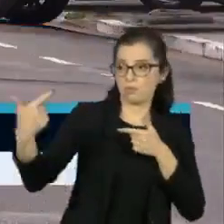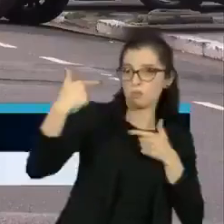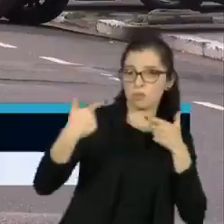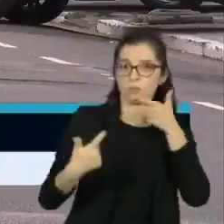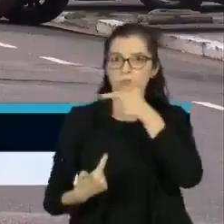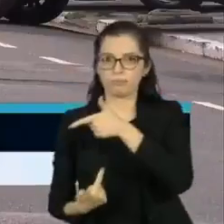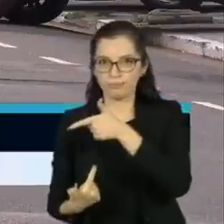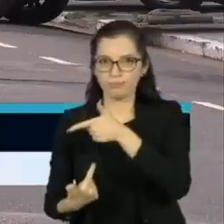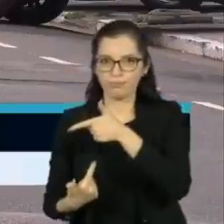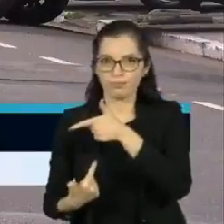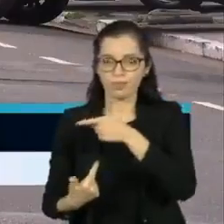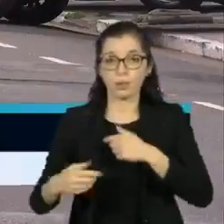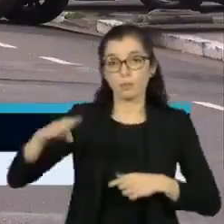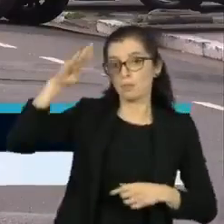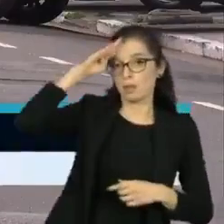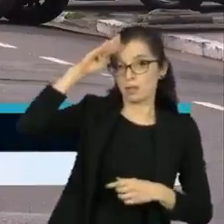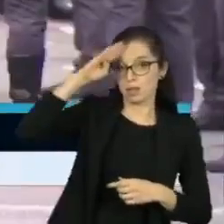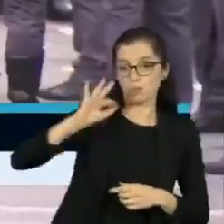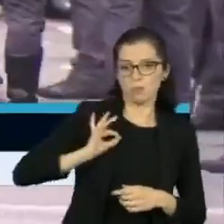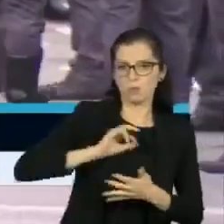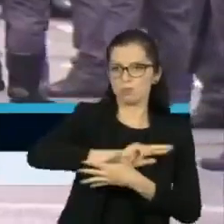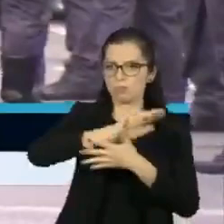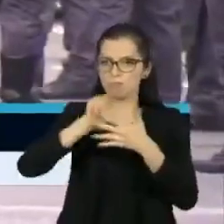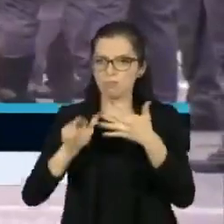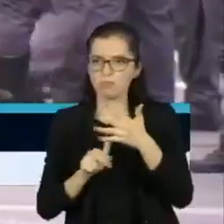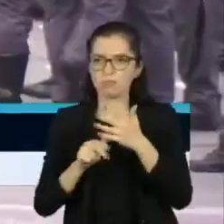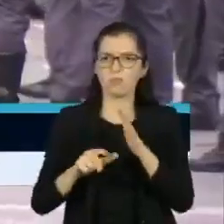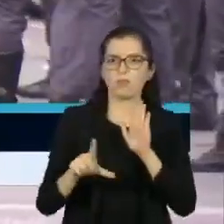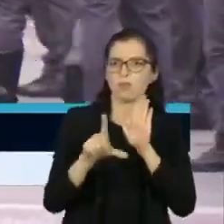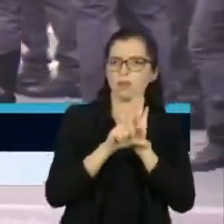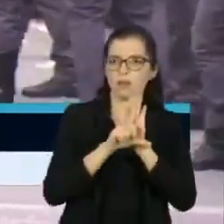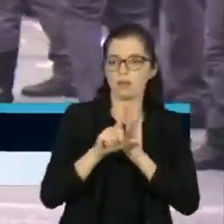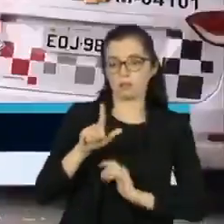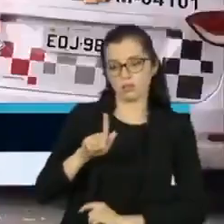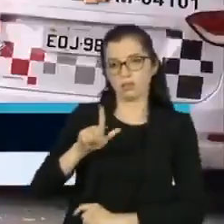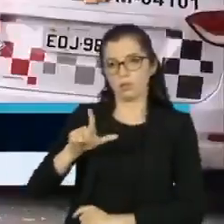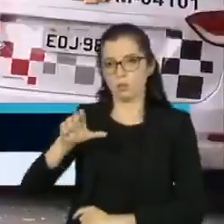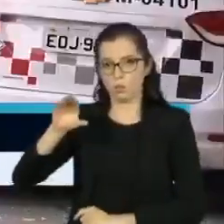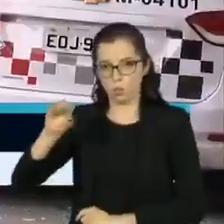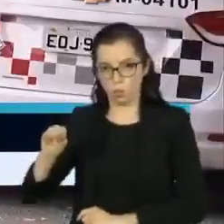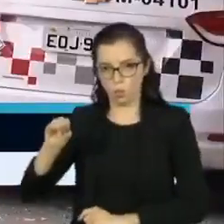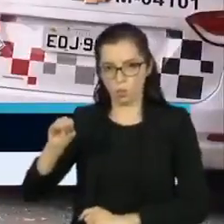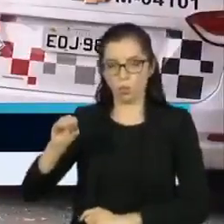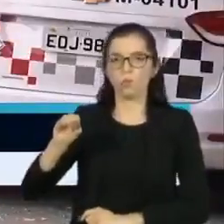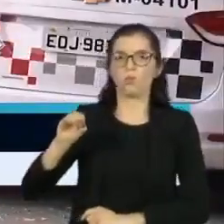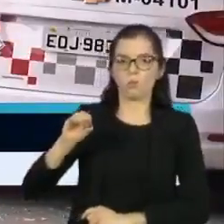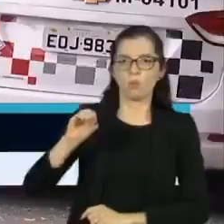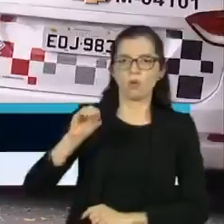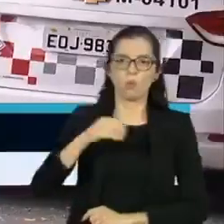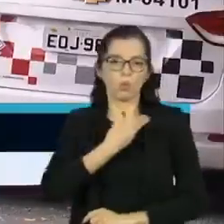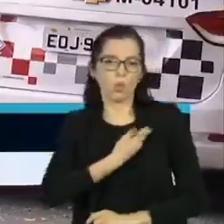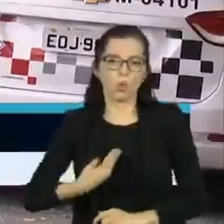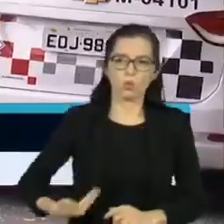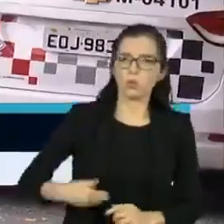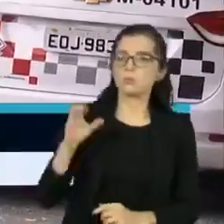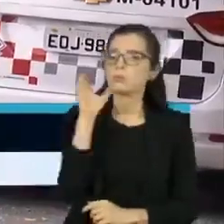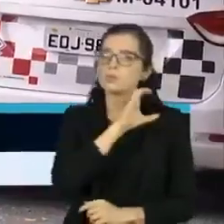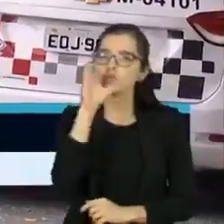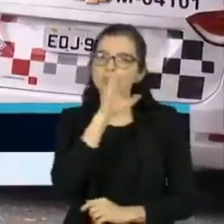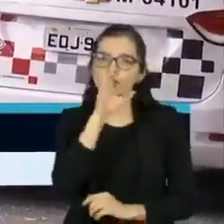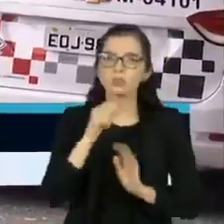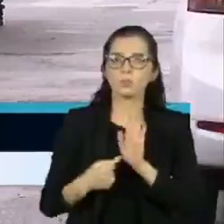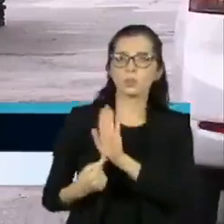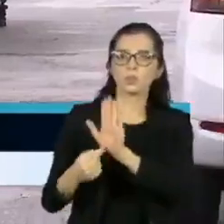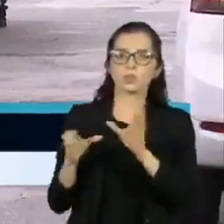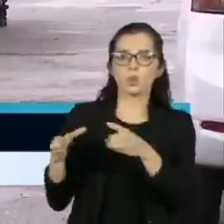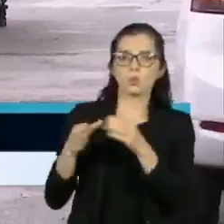durante operações de garantia da lei e da ordem. A chamada GLO é convocada pelo governo de forma emergencial, para que as forças de